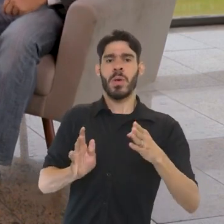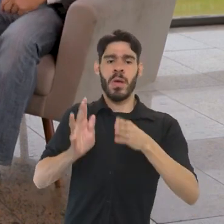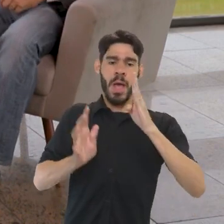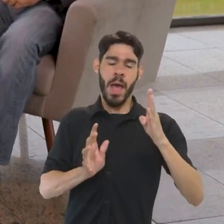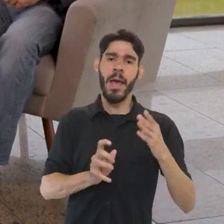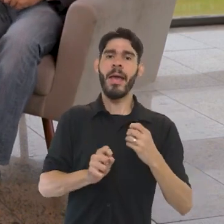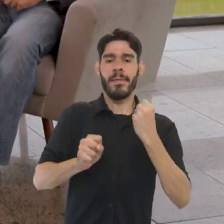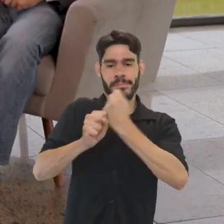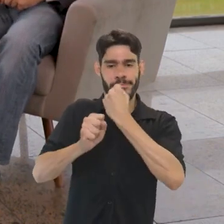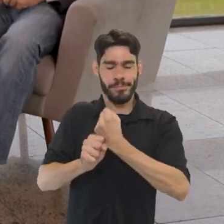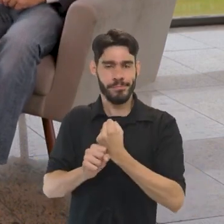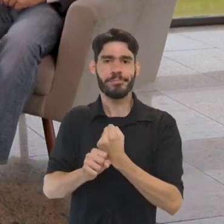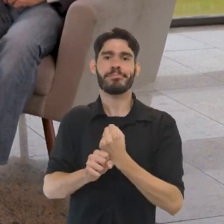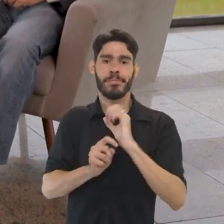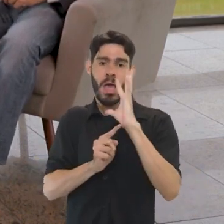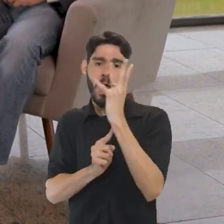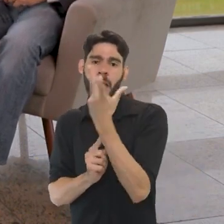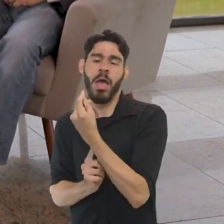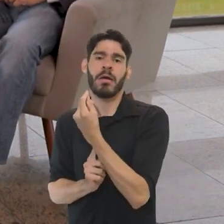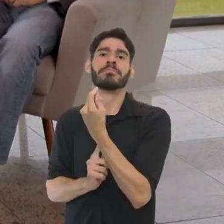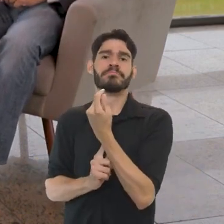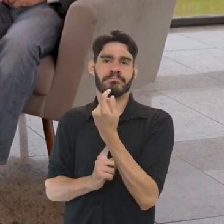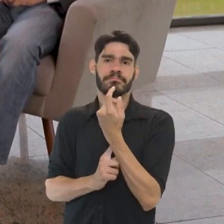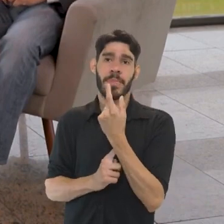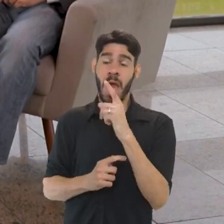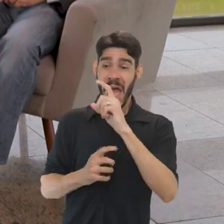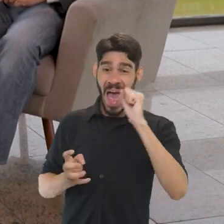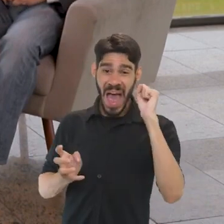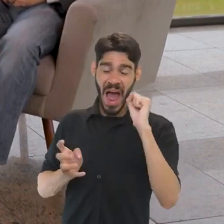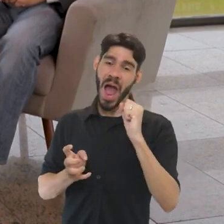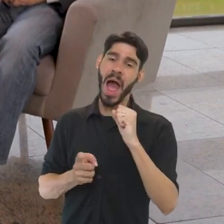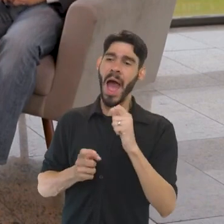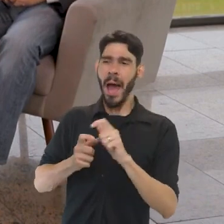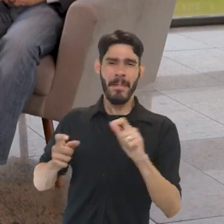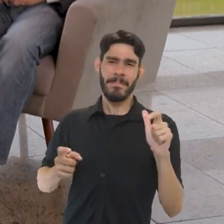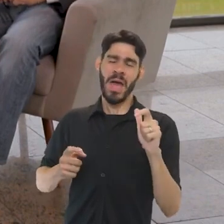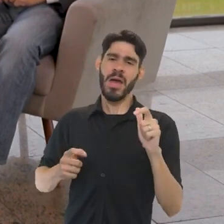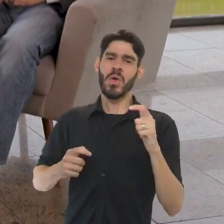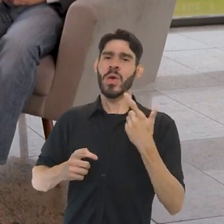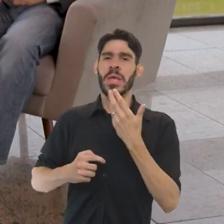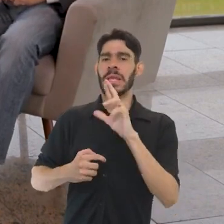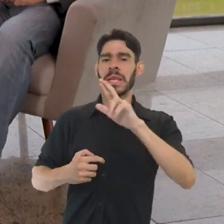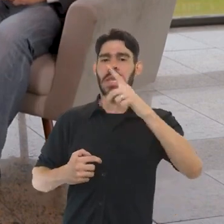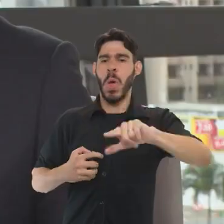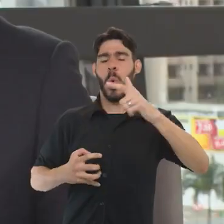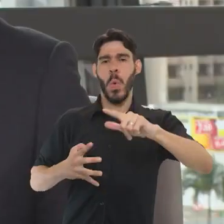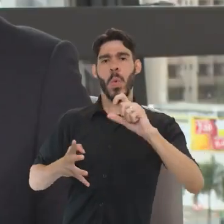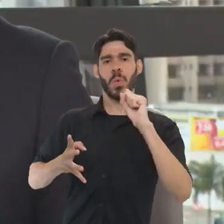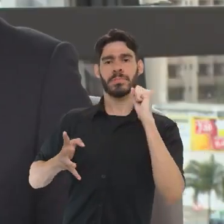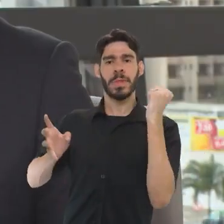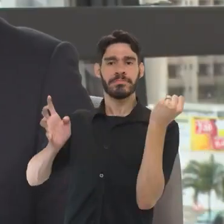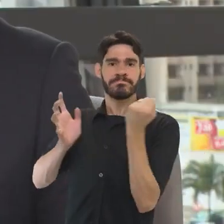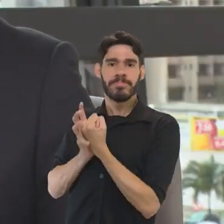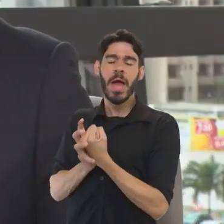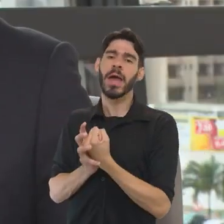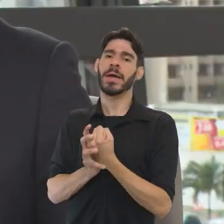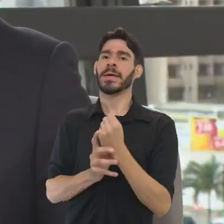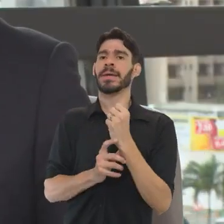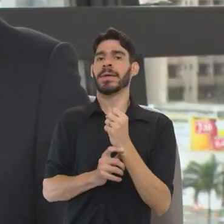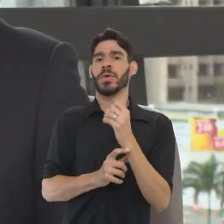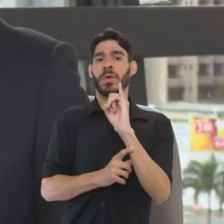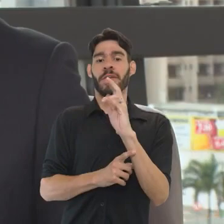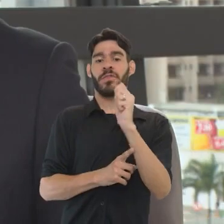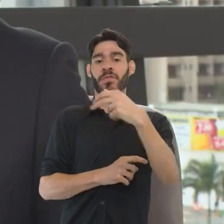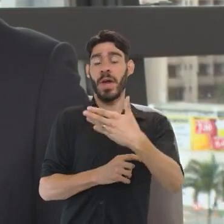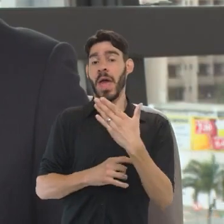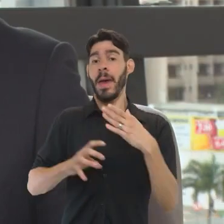restauro dessas obras de arte? restauro das obras de arte, embora elas não sejam tombadas, boa parte do que estava dentro não é tombado pelo IPHAN. Eram acervos dos